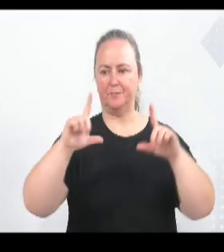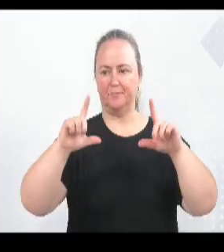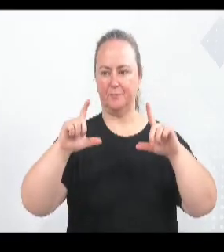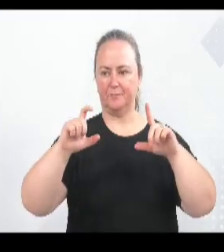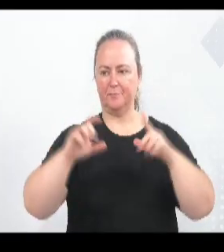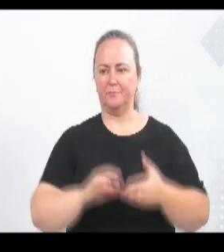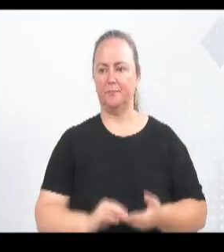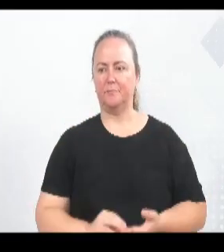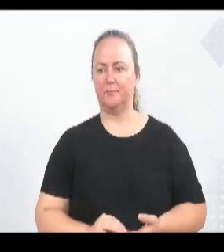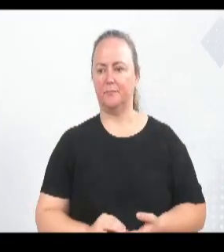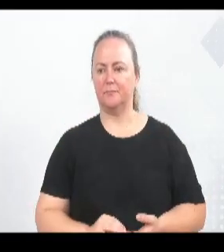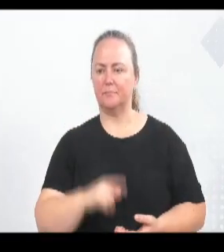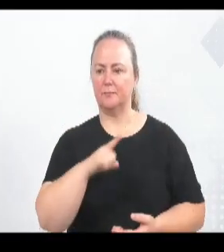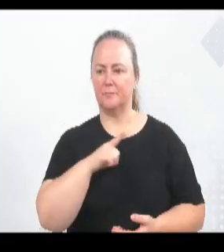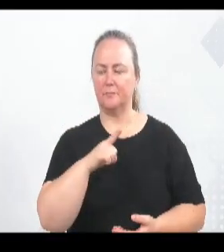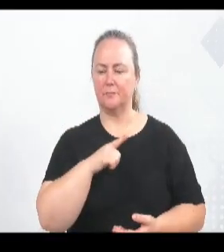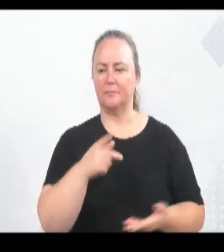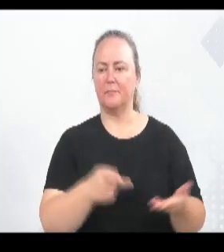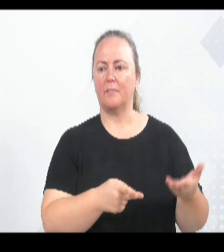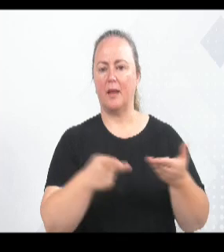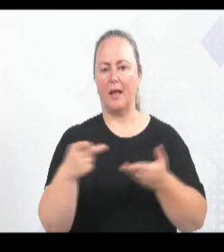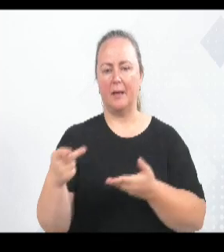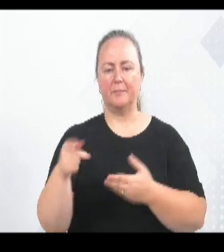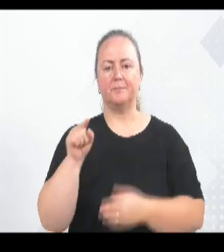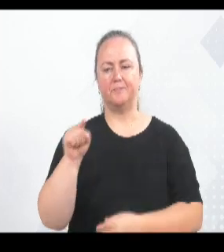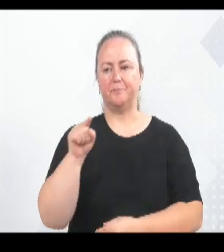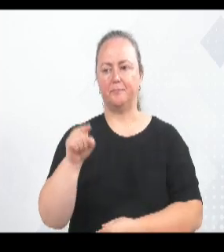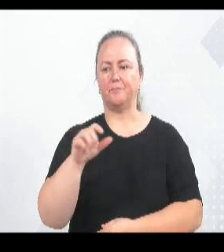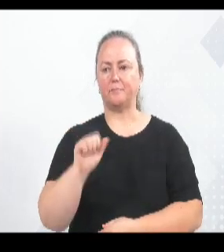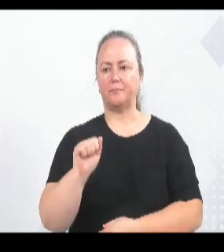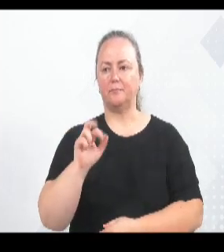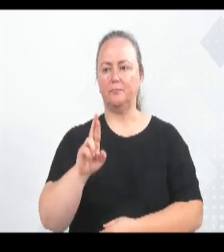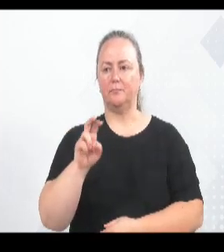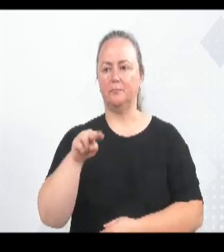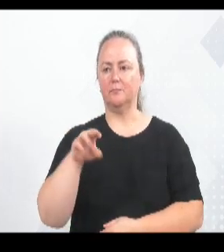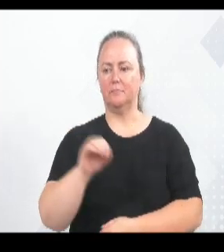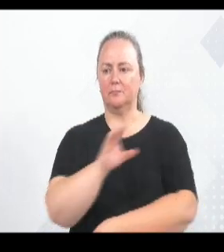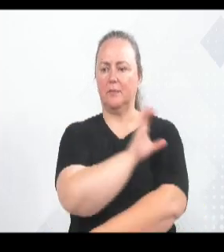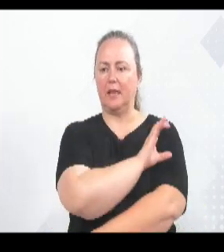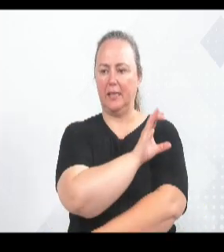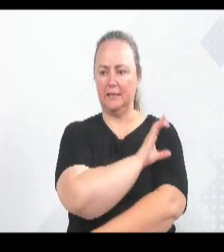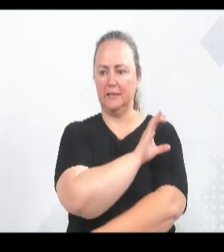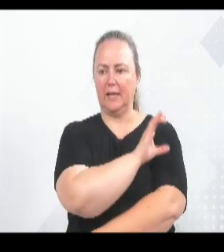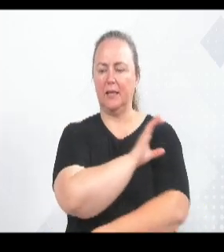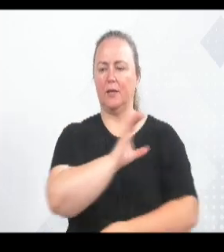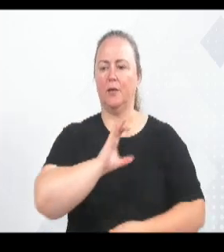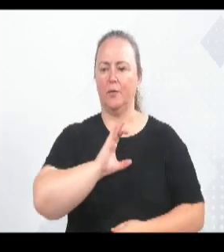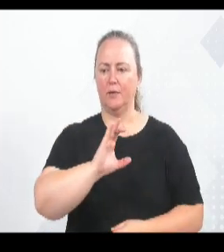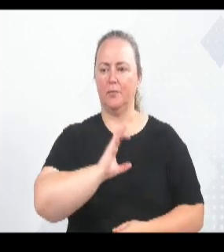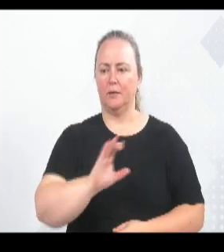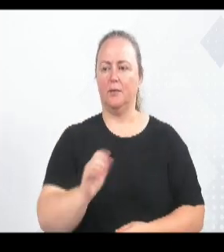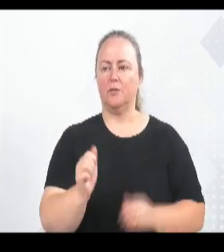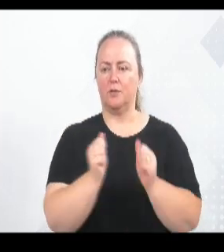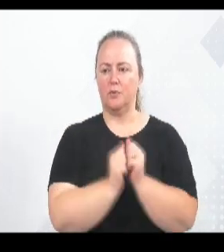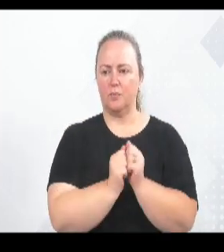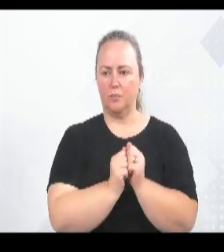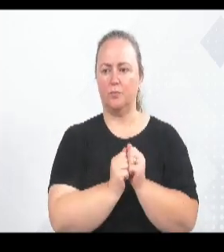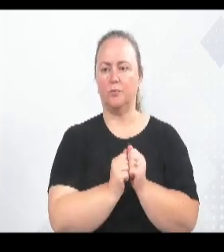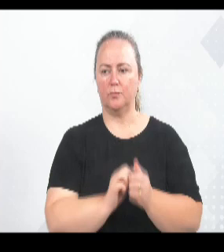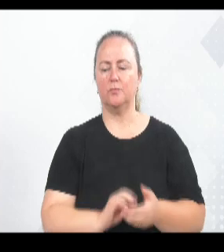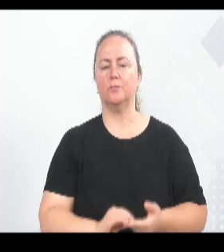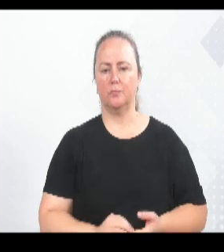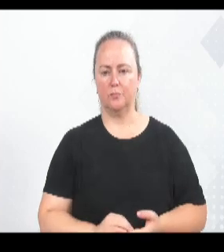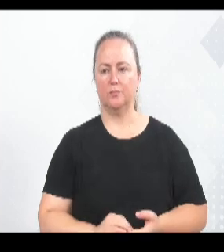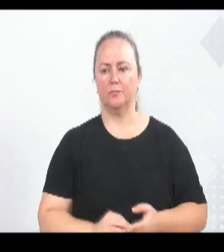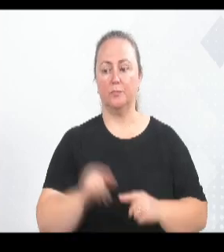Arno Bernardes, com a diretora Franciele e com a coordenadora também, onde essa nova